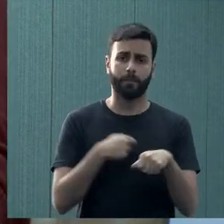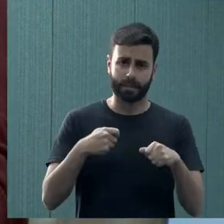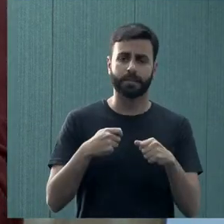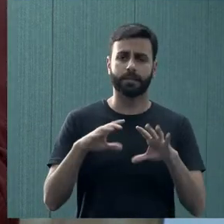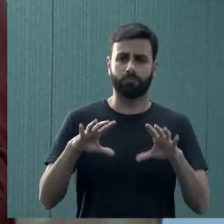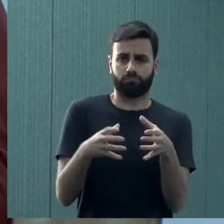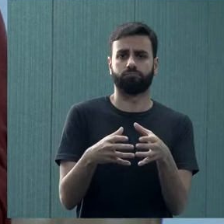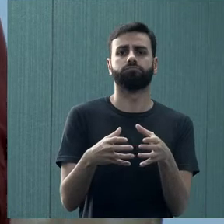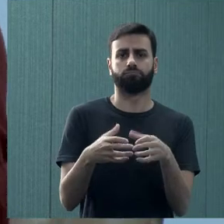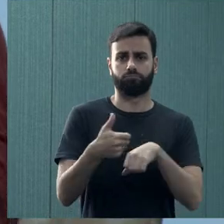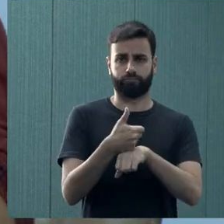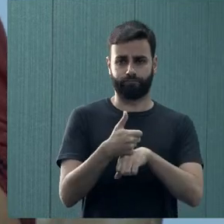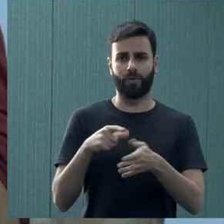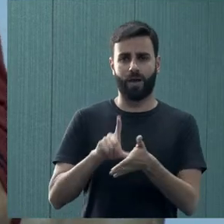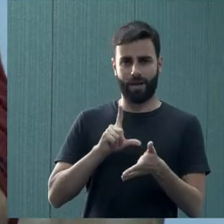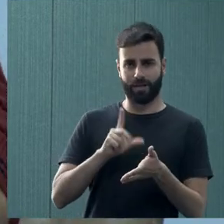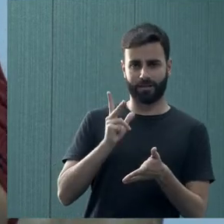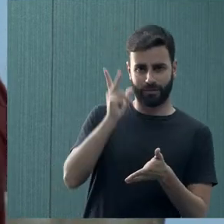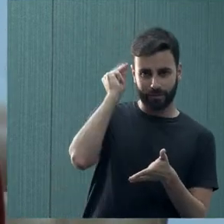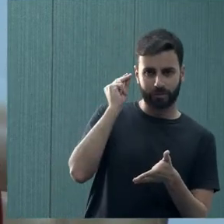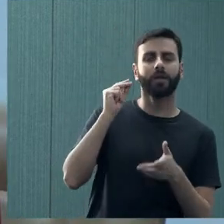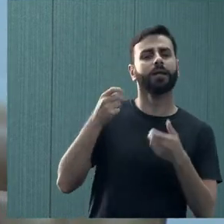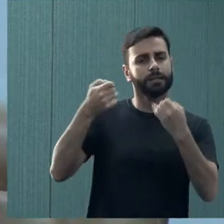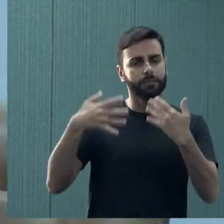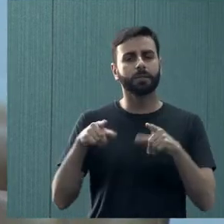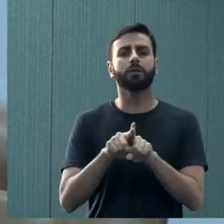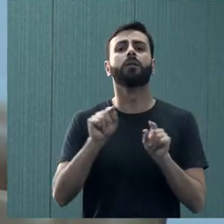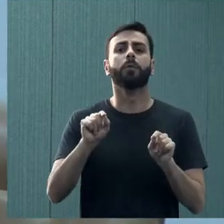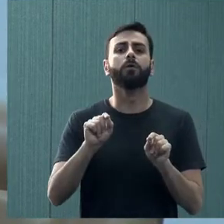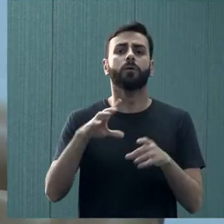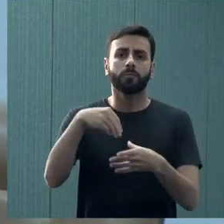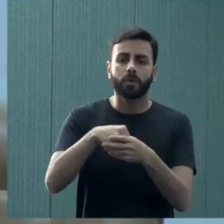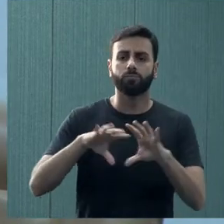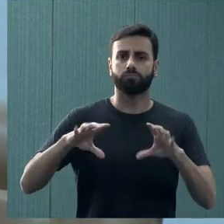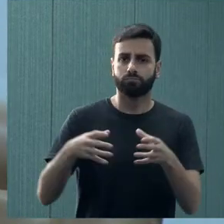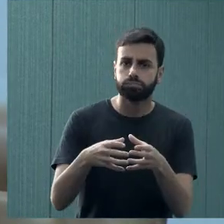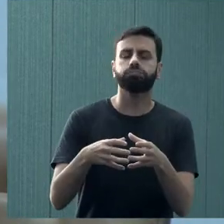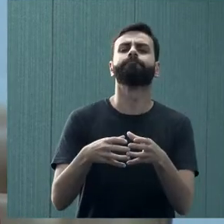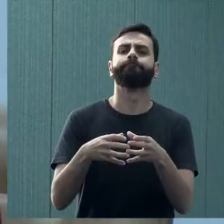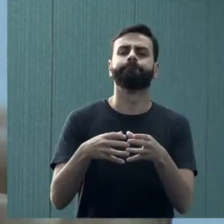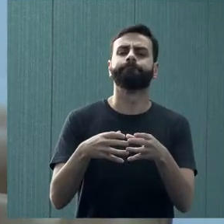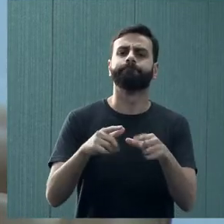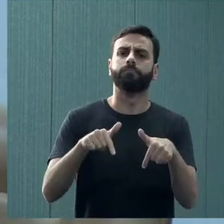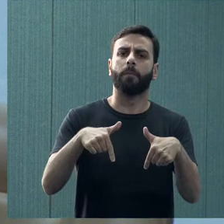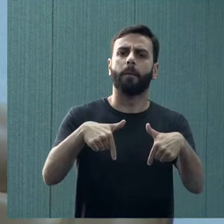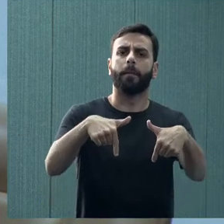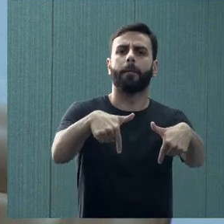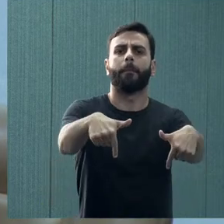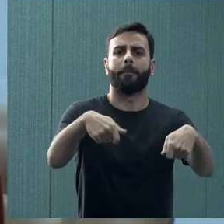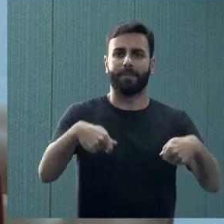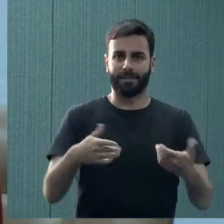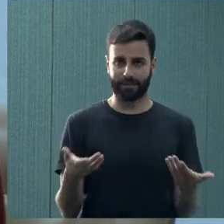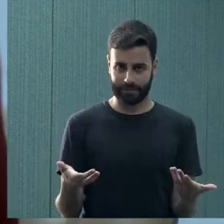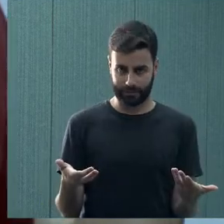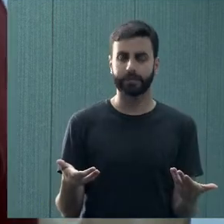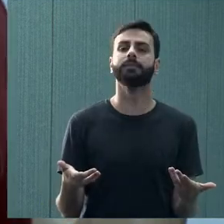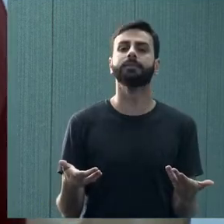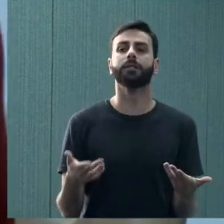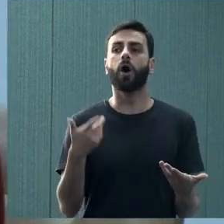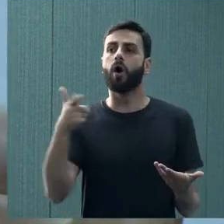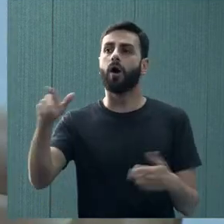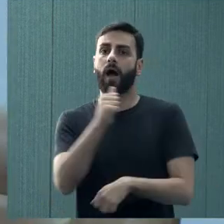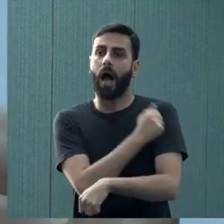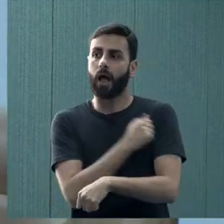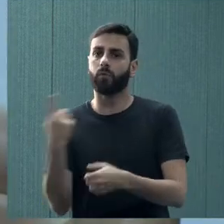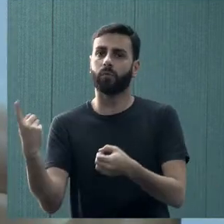mínimo, que é o que Michele, mas a Cris coloca, para conduzir o núcleo duro do negócio e vincular os